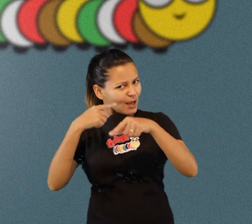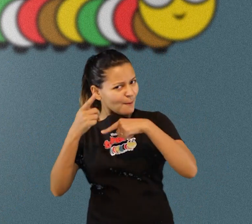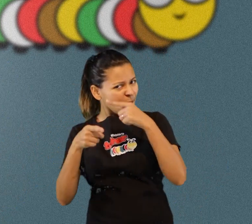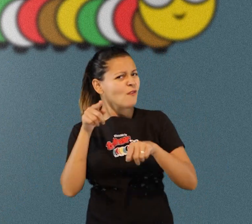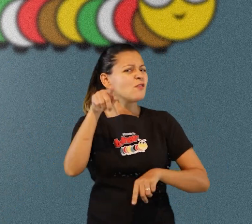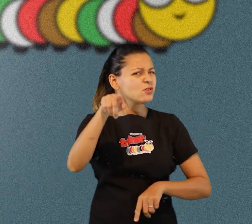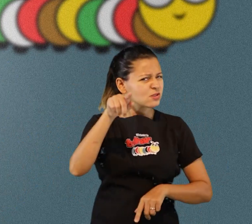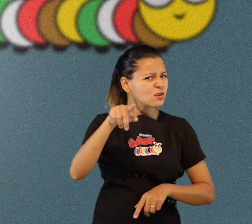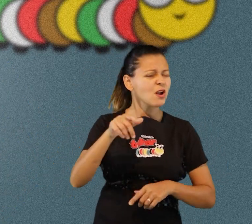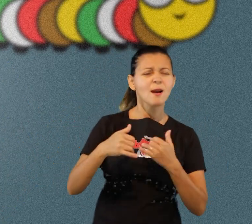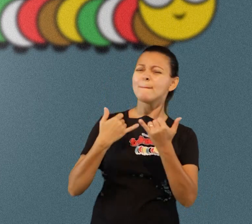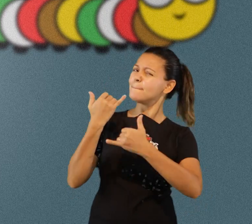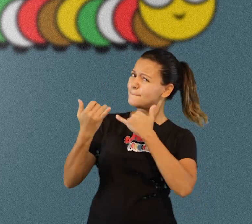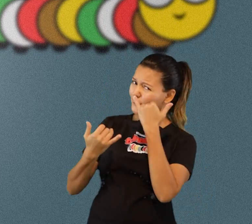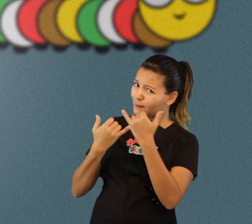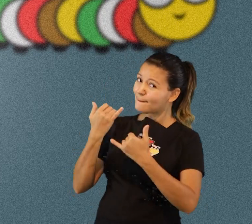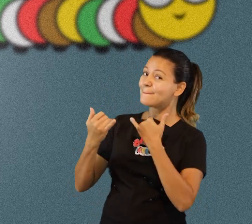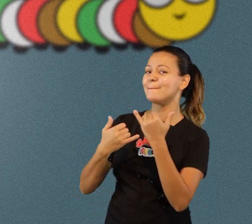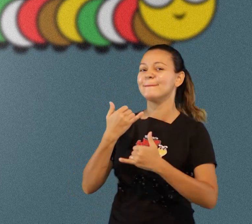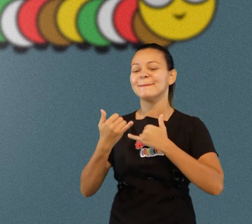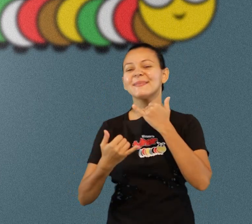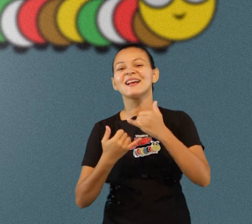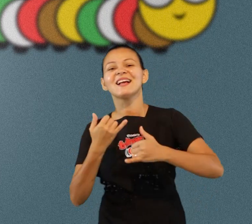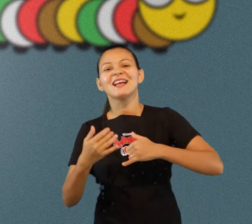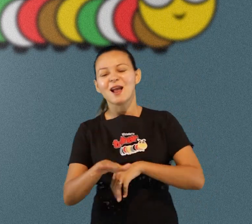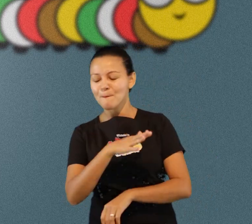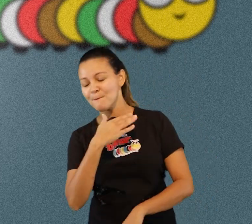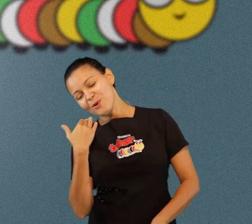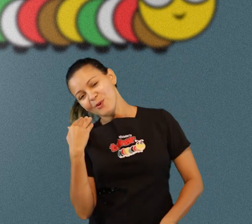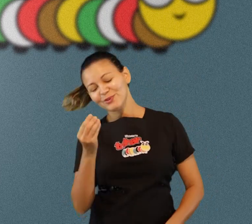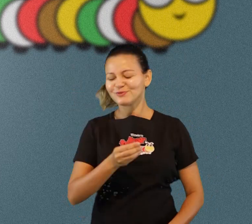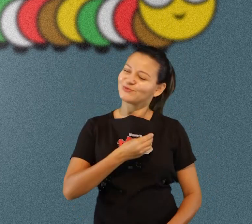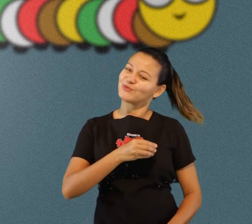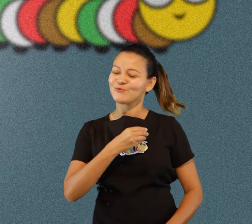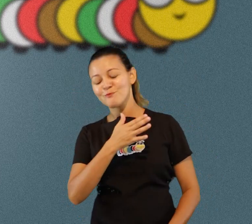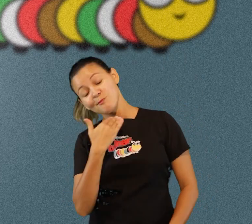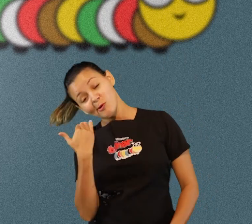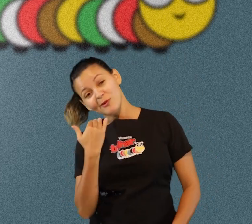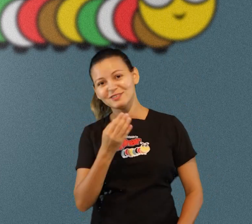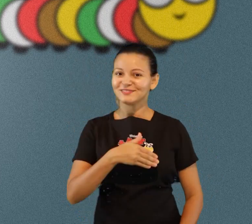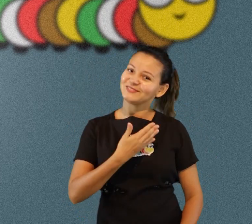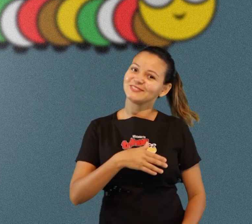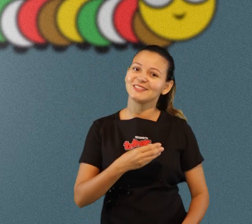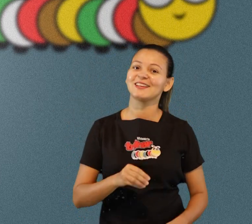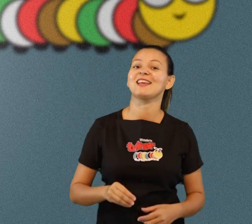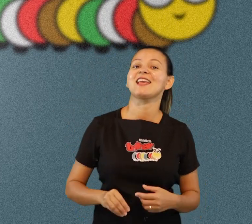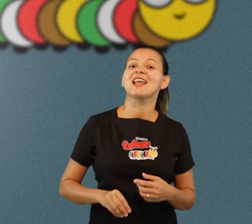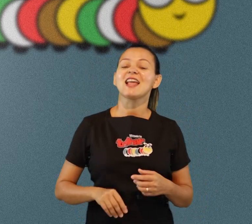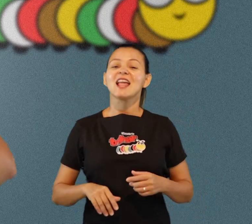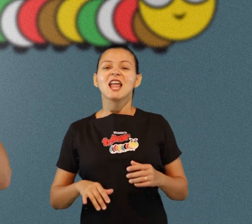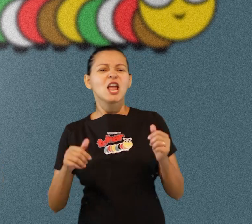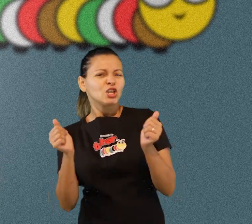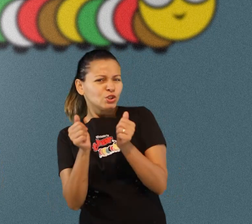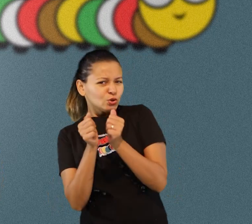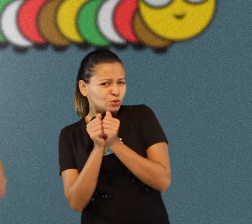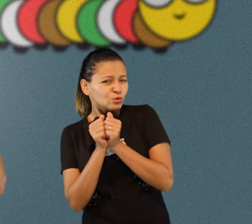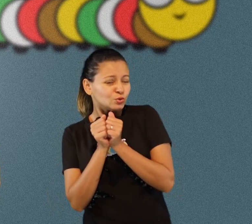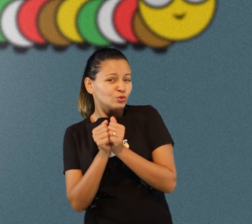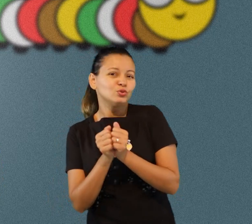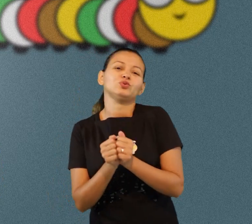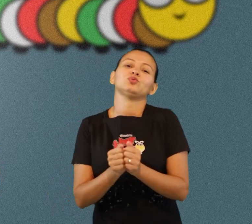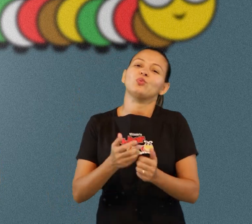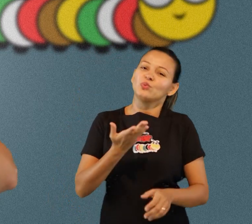depois tira um tempinho aí pede o papai e a mamãe para você brincar com essa brincadeira se tiver com